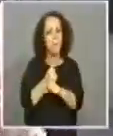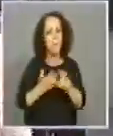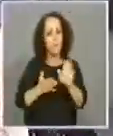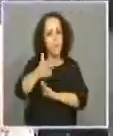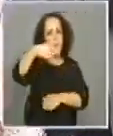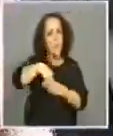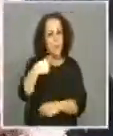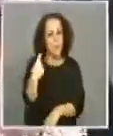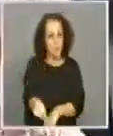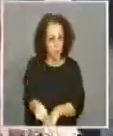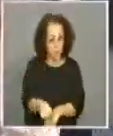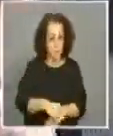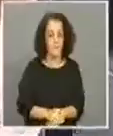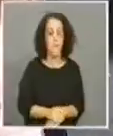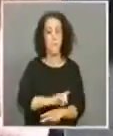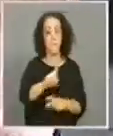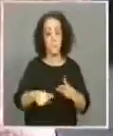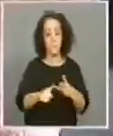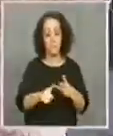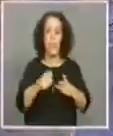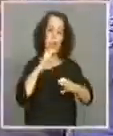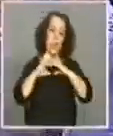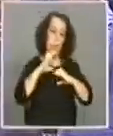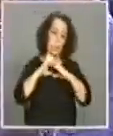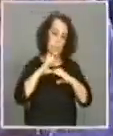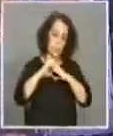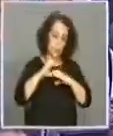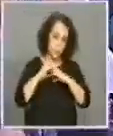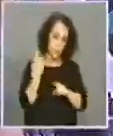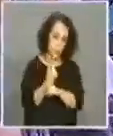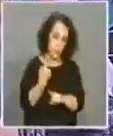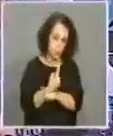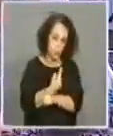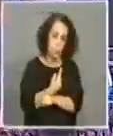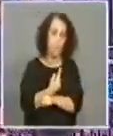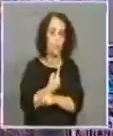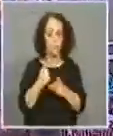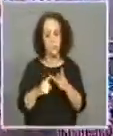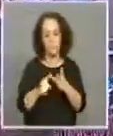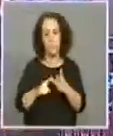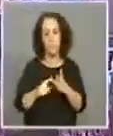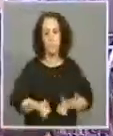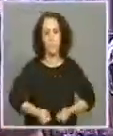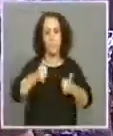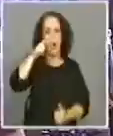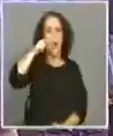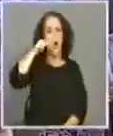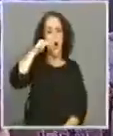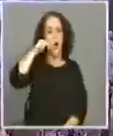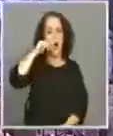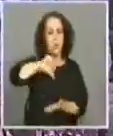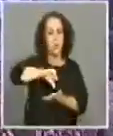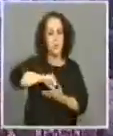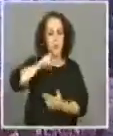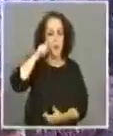depois também na área das telecomunicações com uma unidade de call center que vai criar